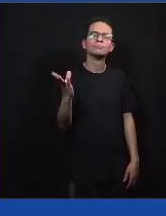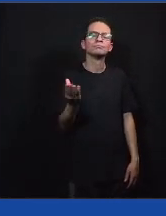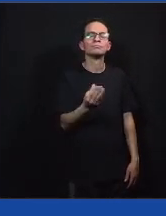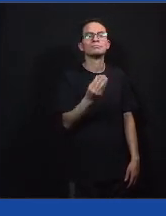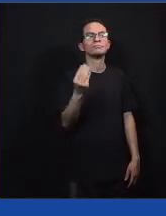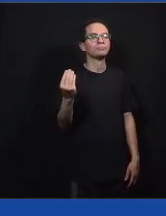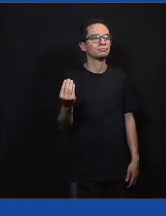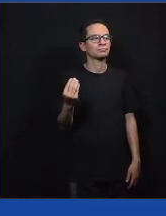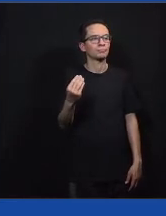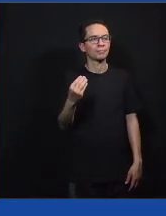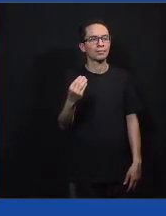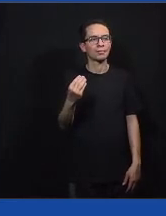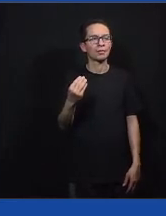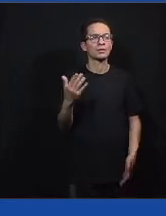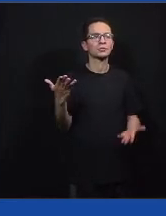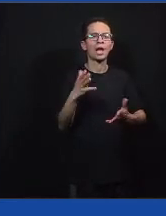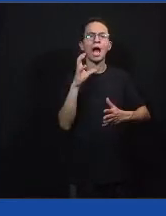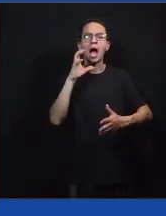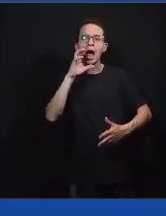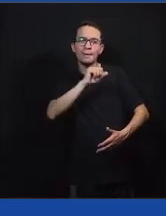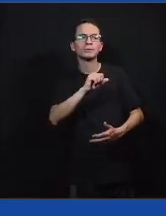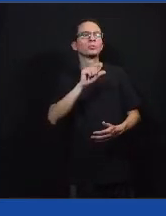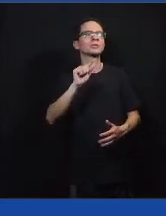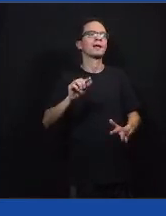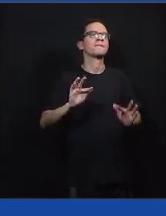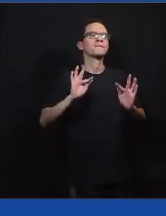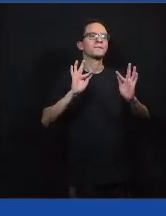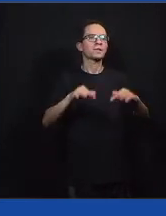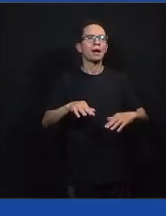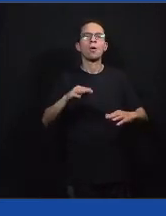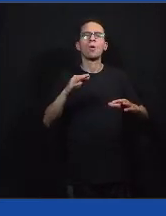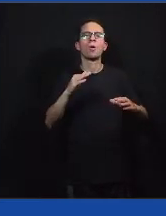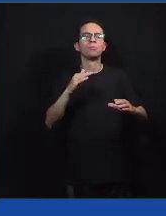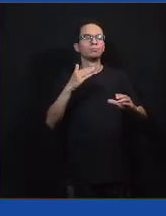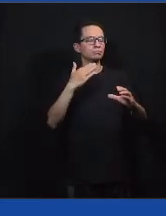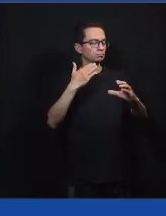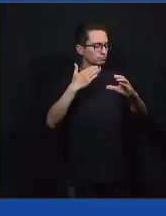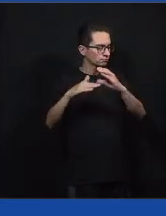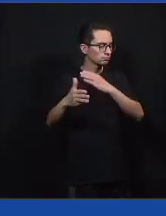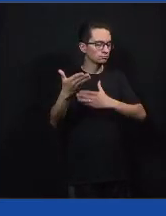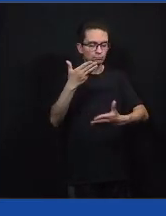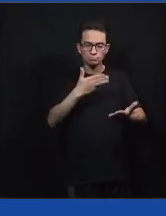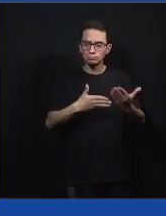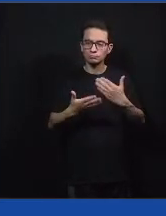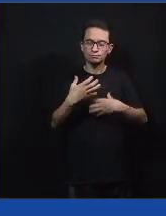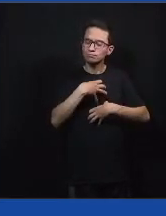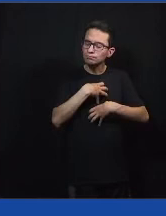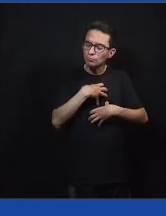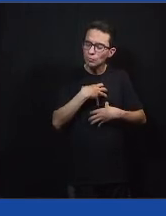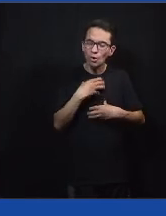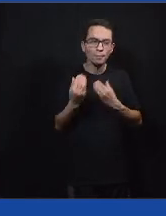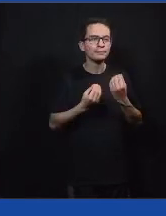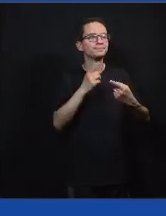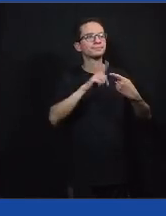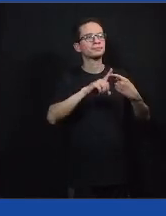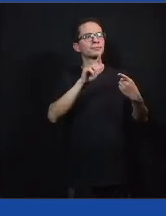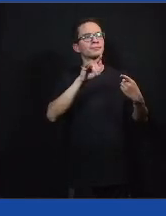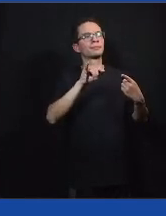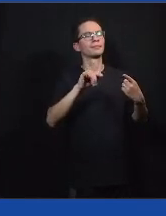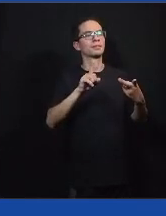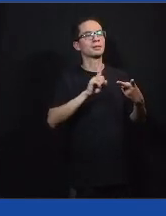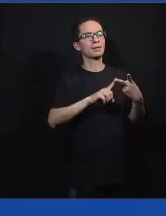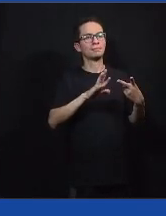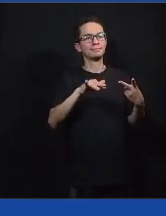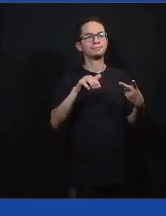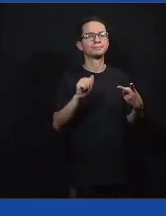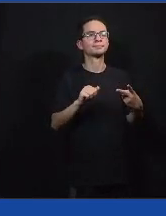Então, queria fazer uma rodada rápida de finalização, uma mensagem, um sentimento que ficou disso, começando pela Gabi e pela Rafa, porque, enfim, se não